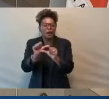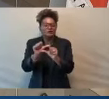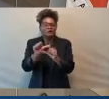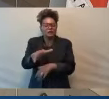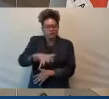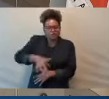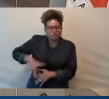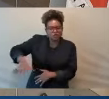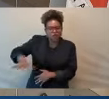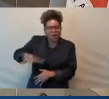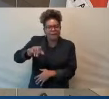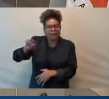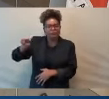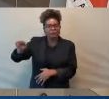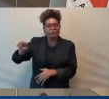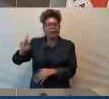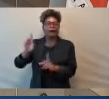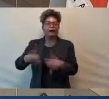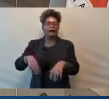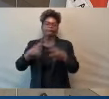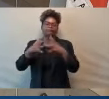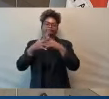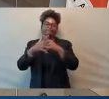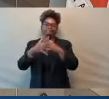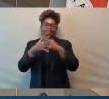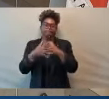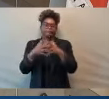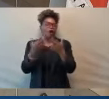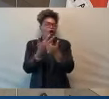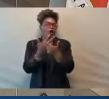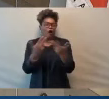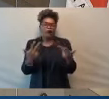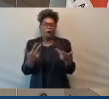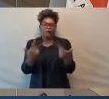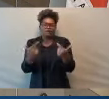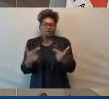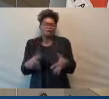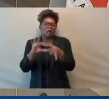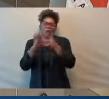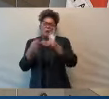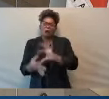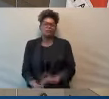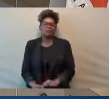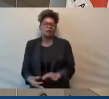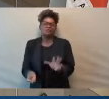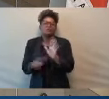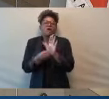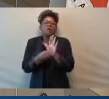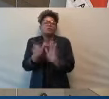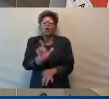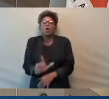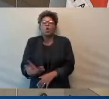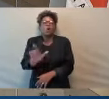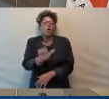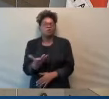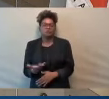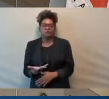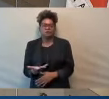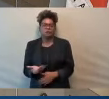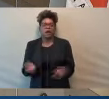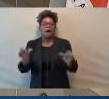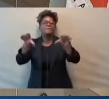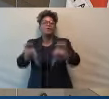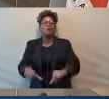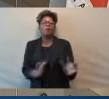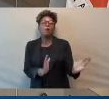Coisas sem contexto, nada sendo feito com lógica. A gente vive a maior crise da nossa mobilidade. Nós não